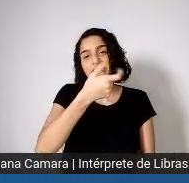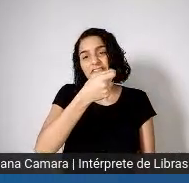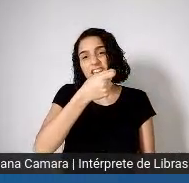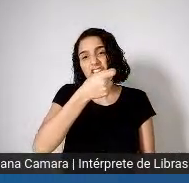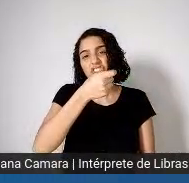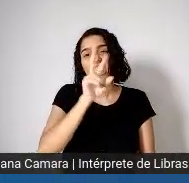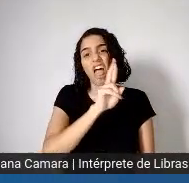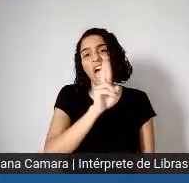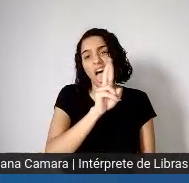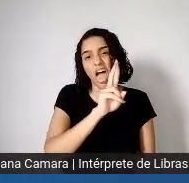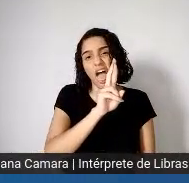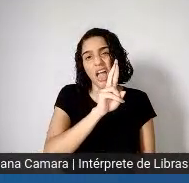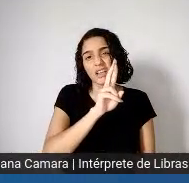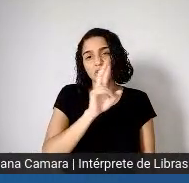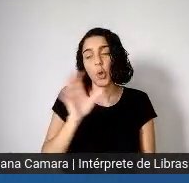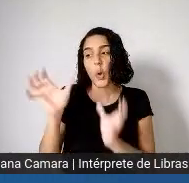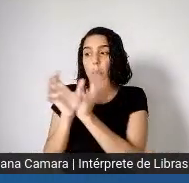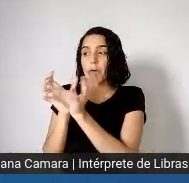média, R$ 28,00, R$,00.